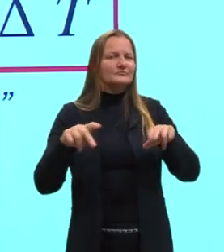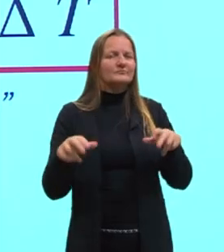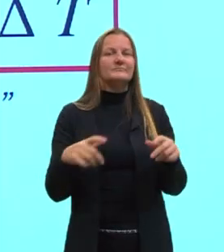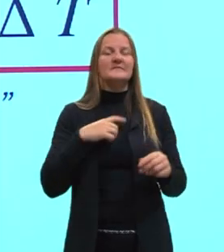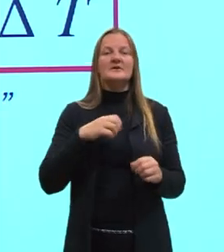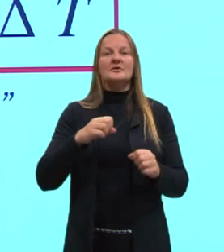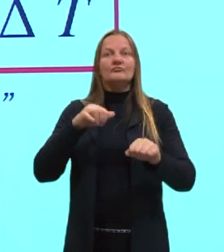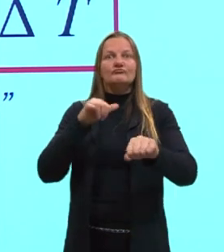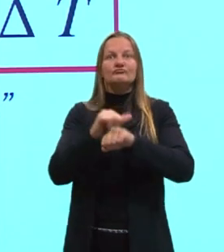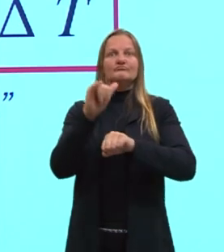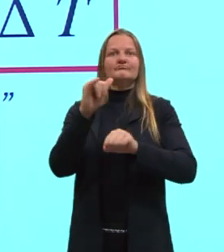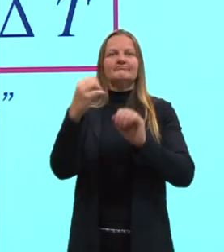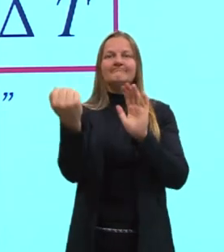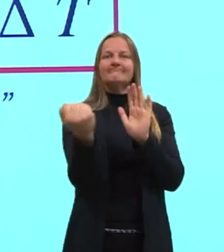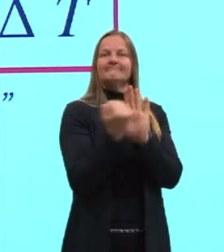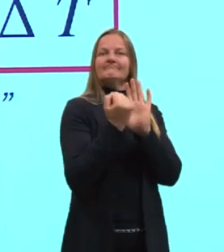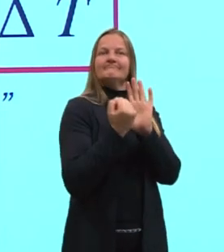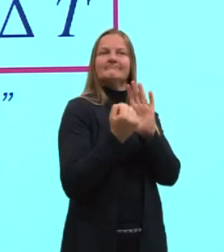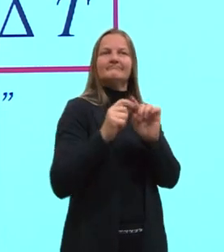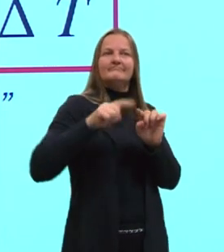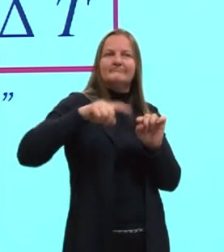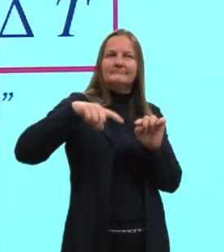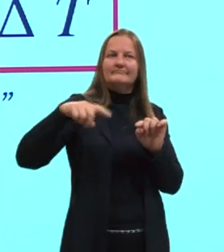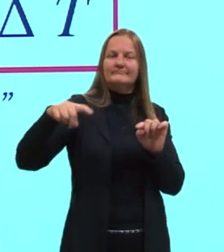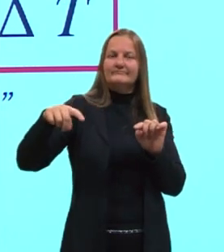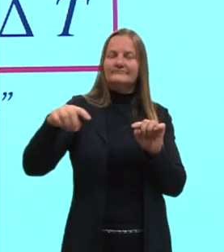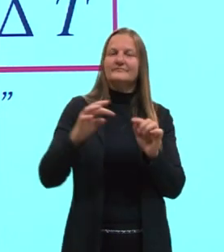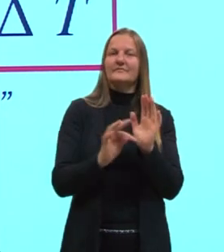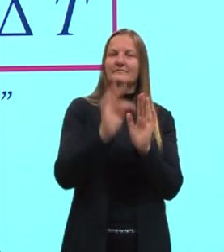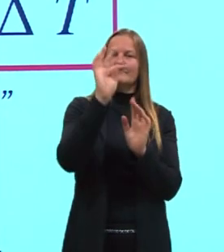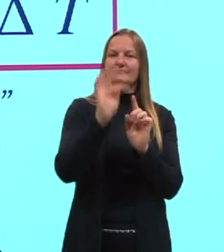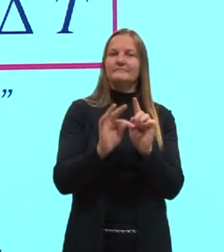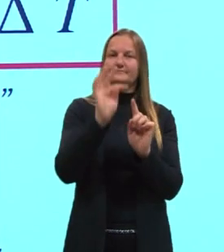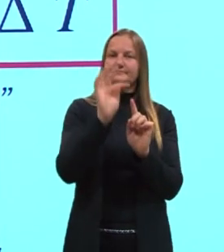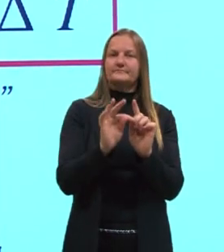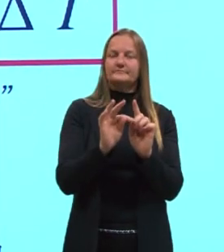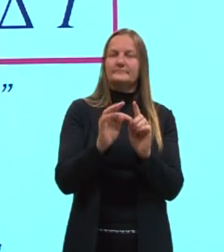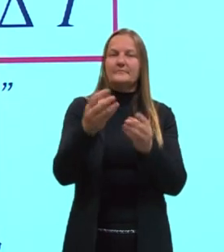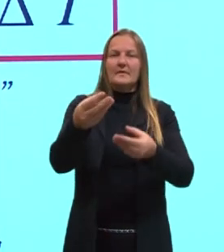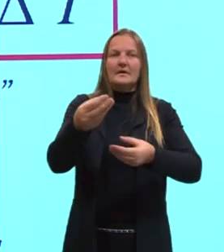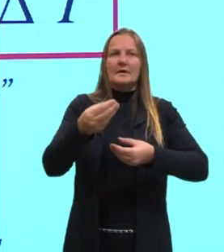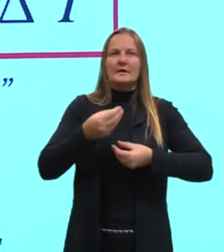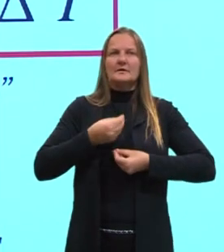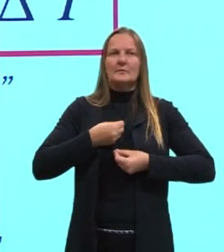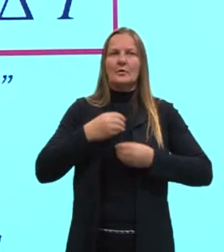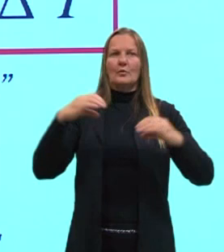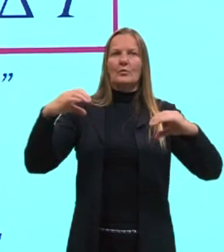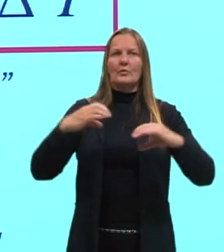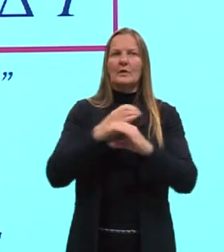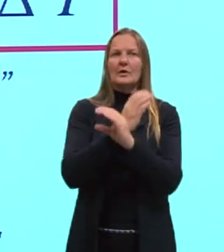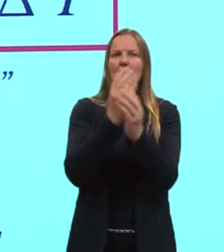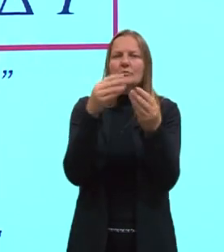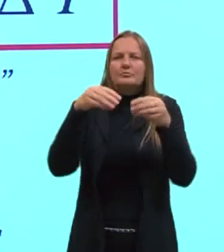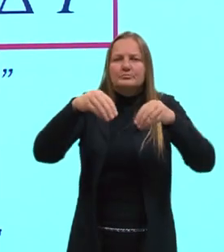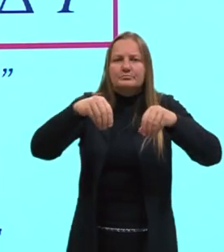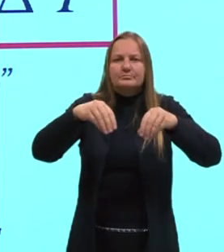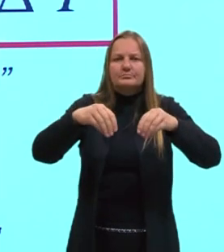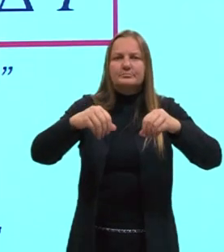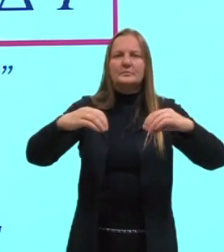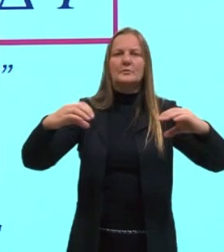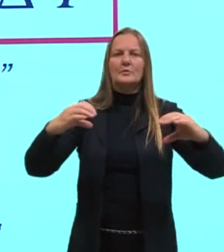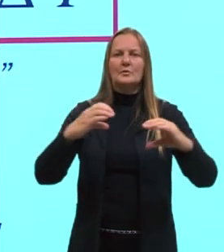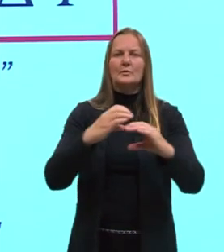efeito produzido é a variação de temperatura, dizemos que o corpo recebeu calor sensível, que é o nosso calor